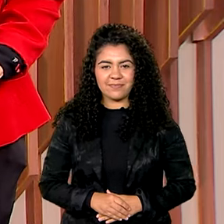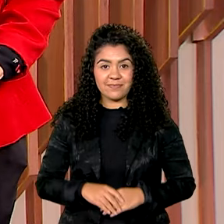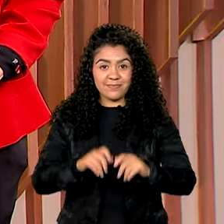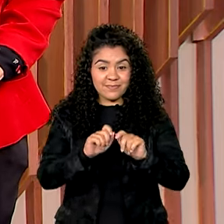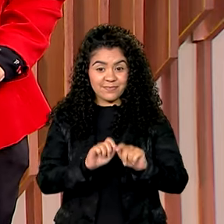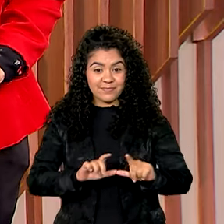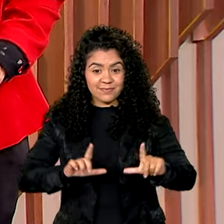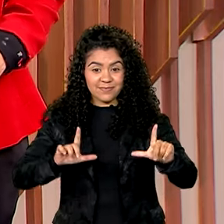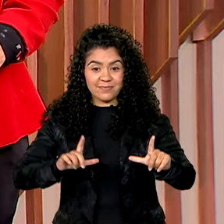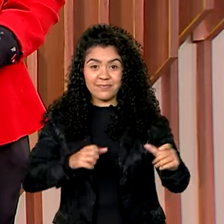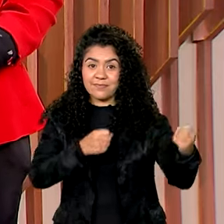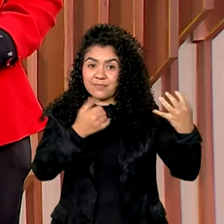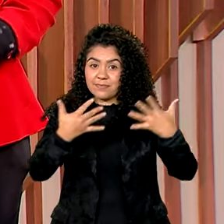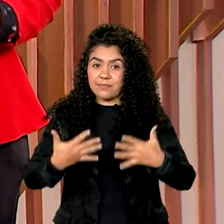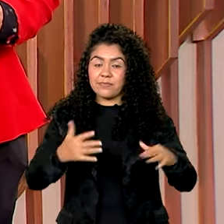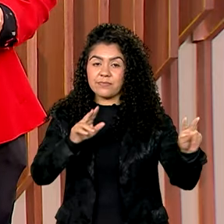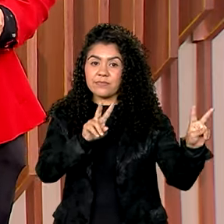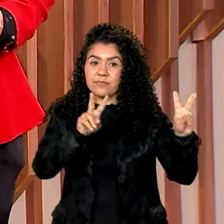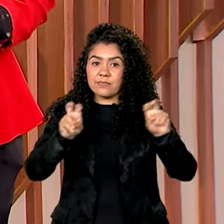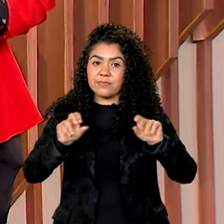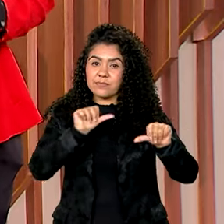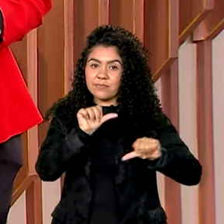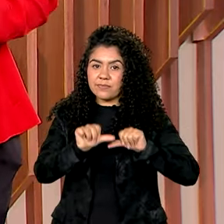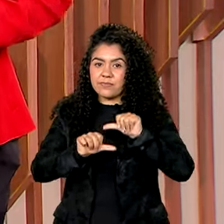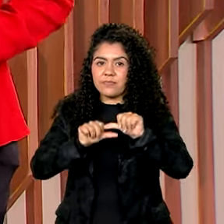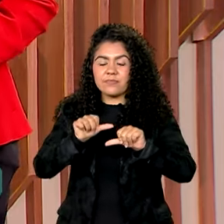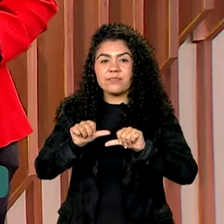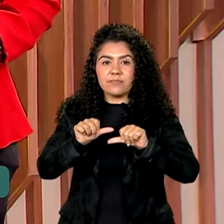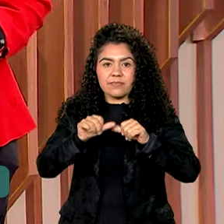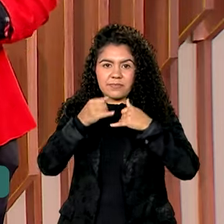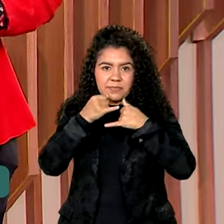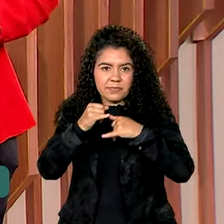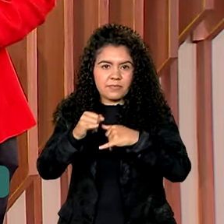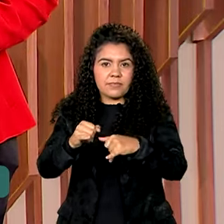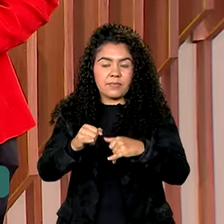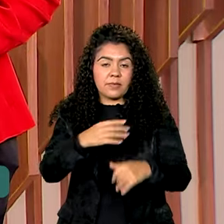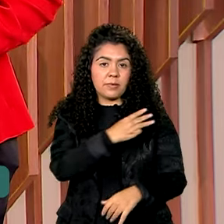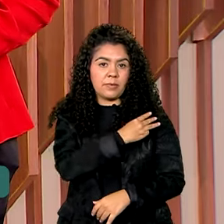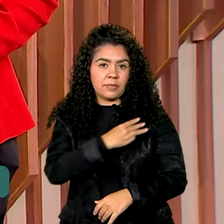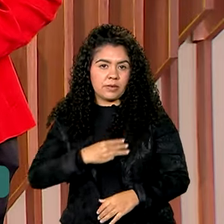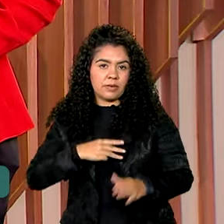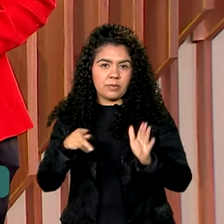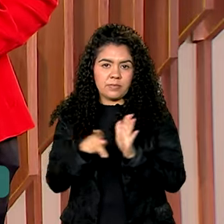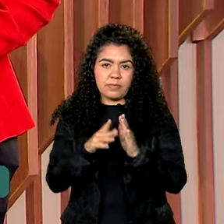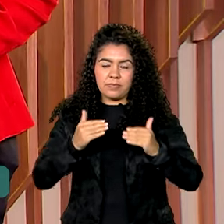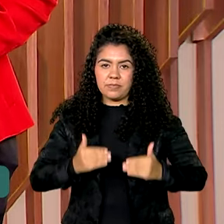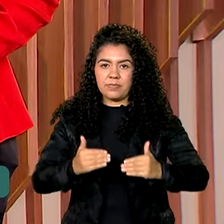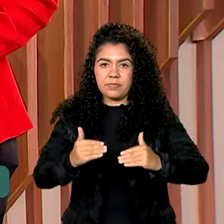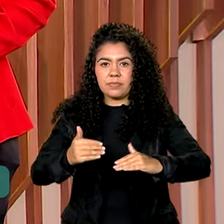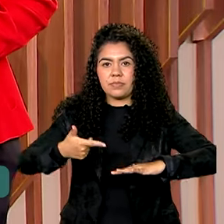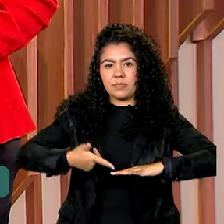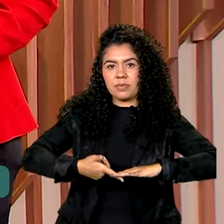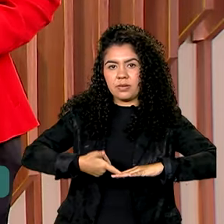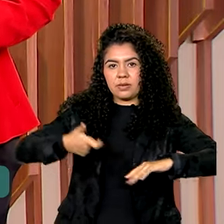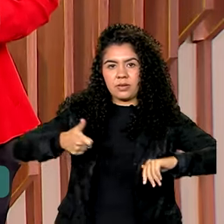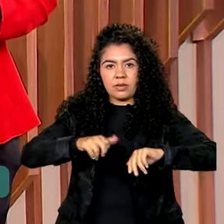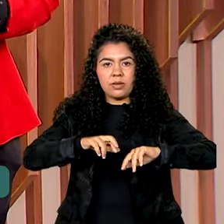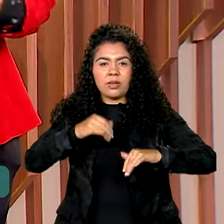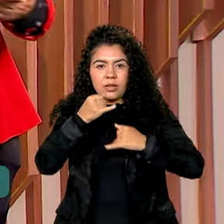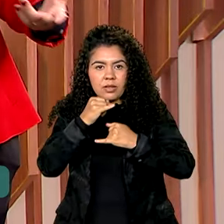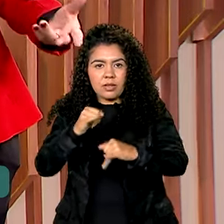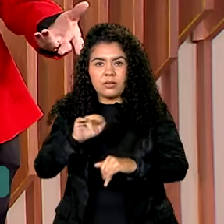Estamos de volta e vamos falar de transição energética. O ministro de Minas e Energia, Alexandre Silveira,